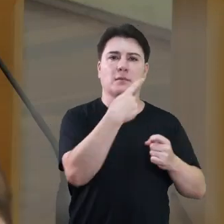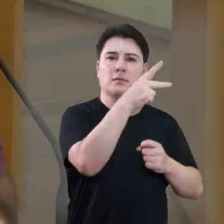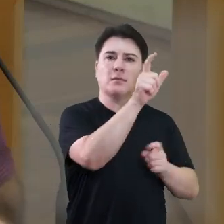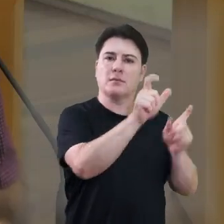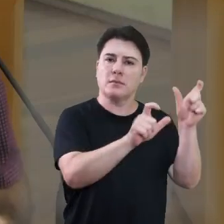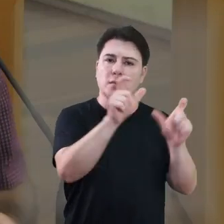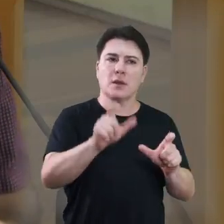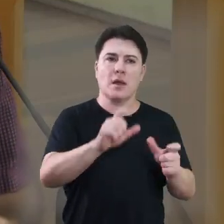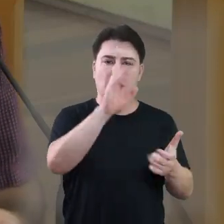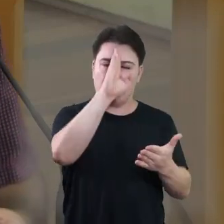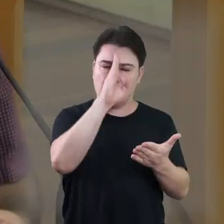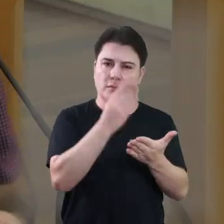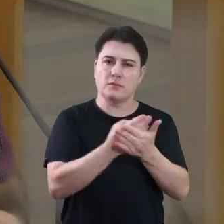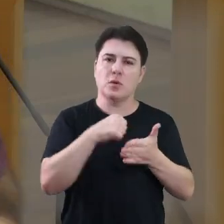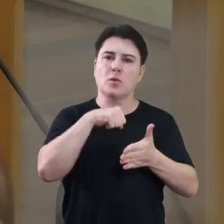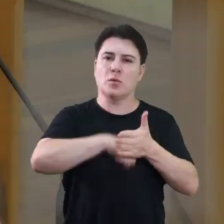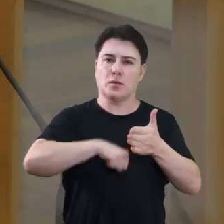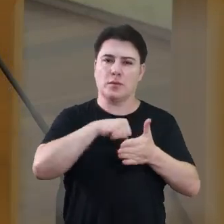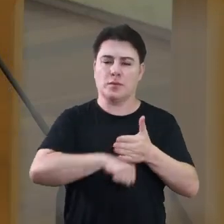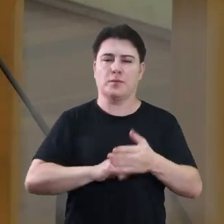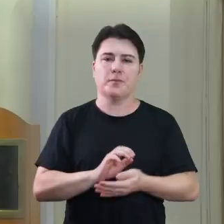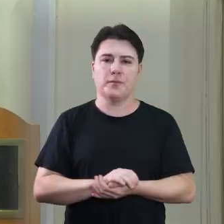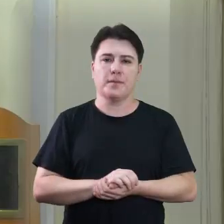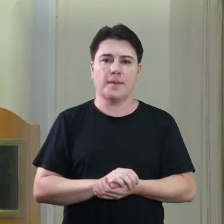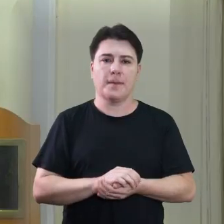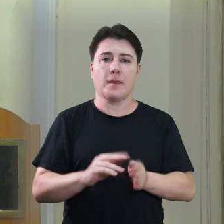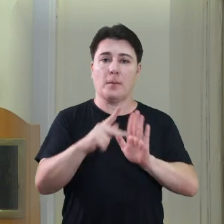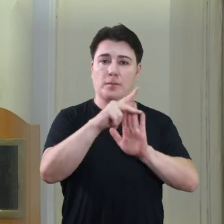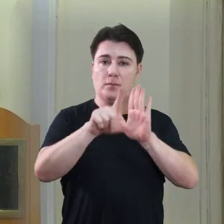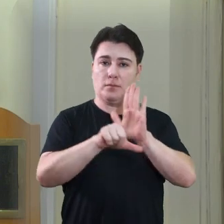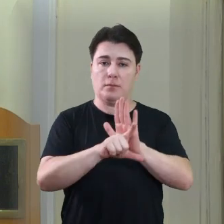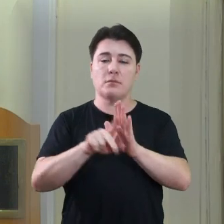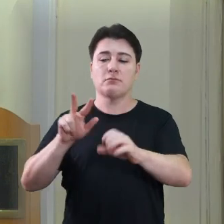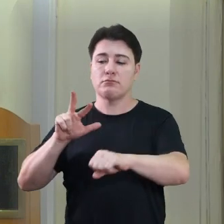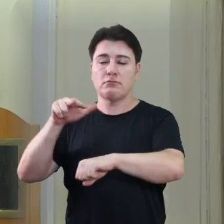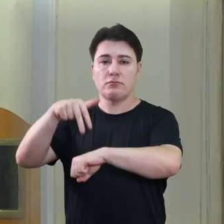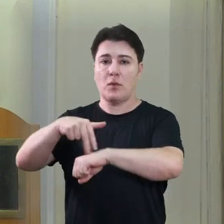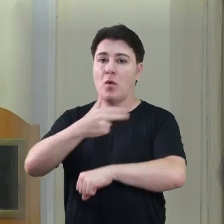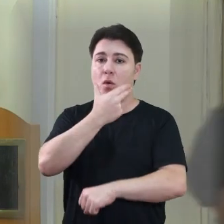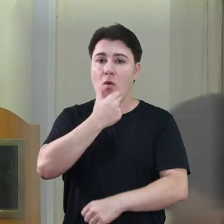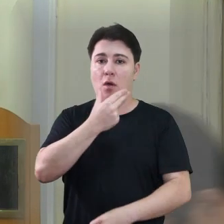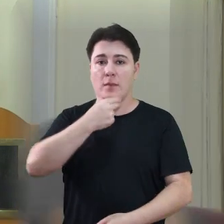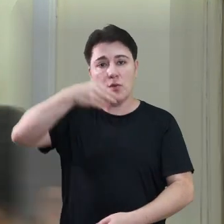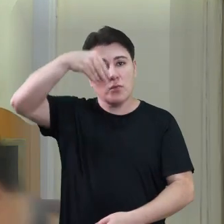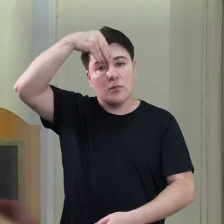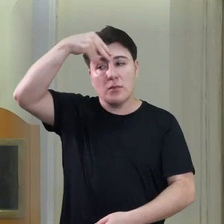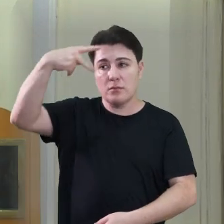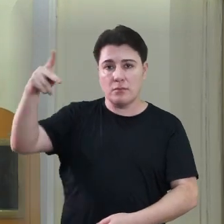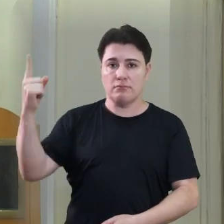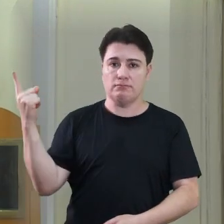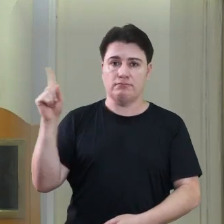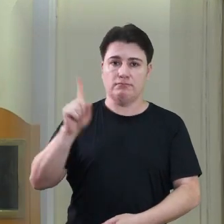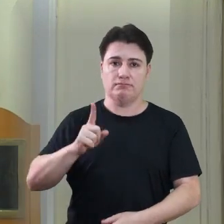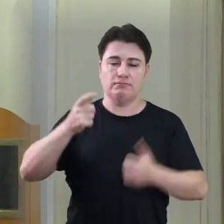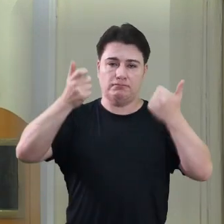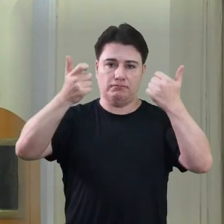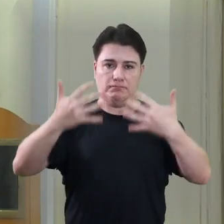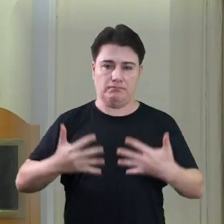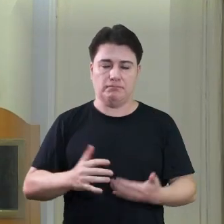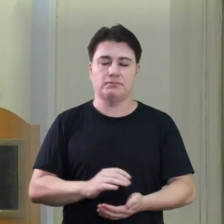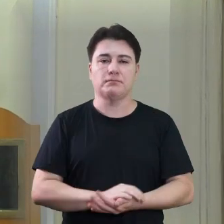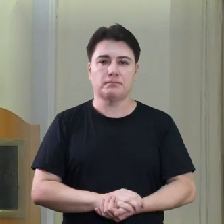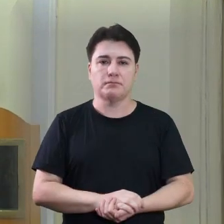daqueles que acreditavam e daqueles que lutavam. O projeto foi defendido na Tribuna Popular pelo sobrinho da homenageada.